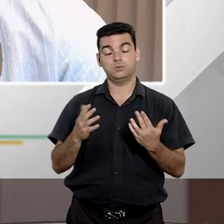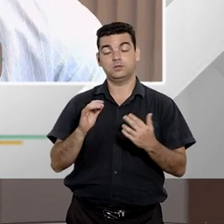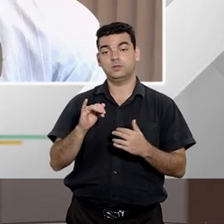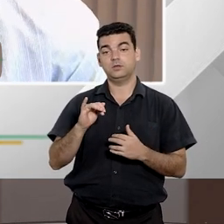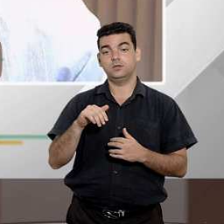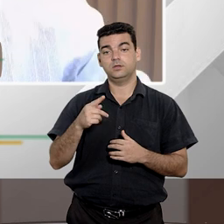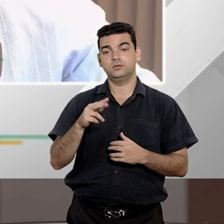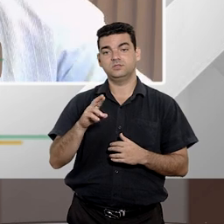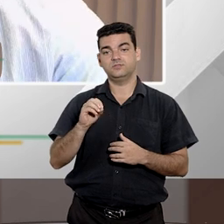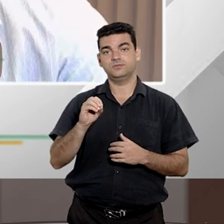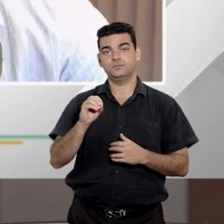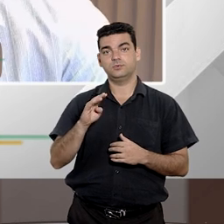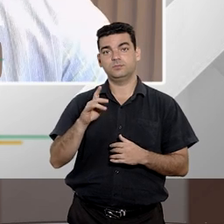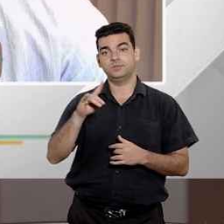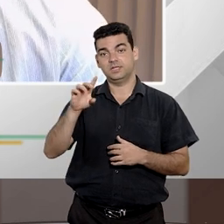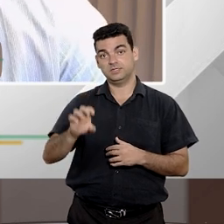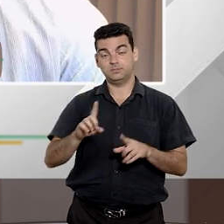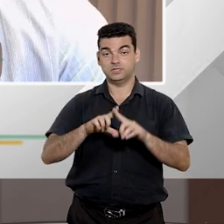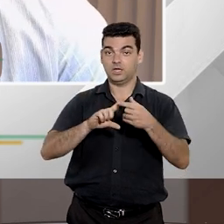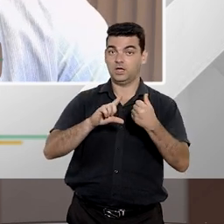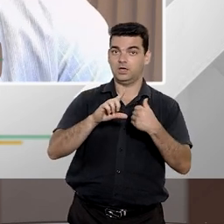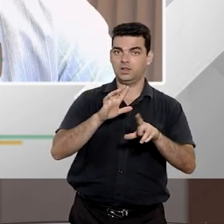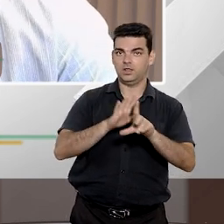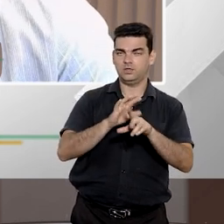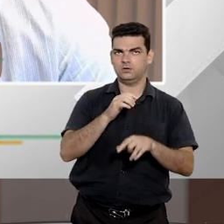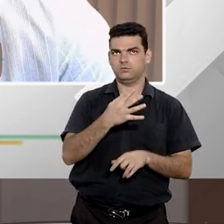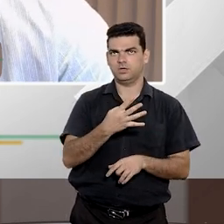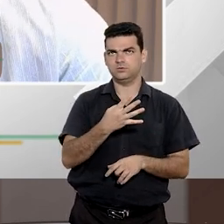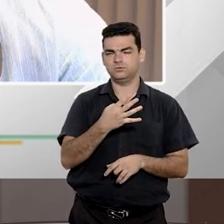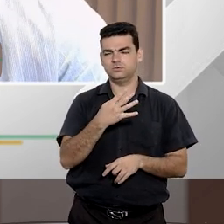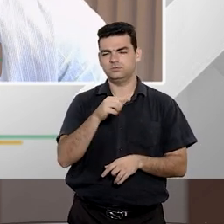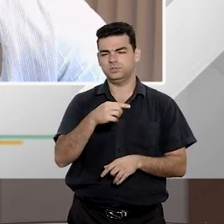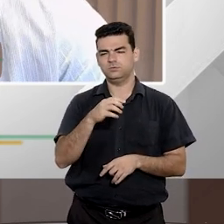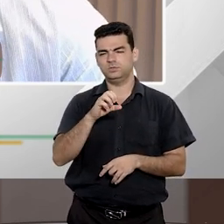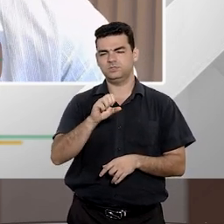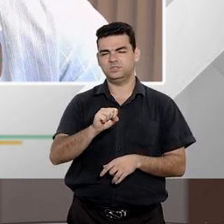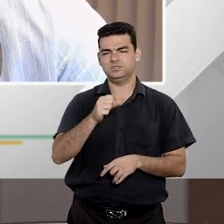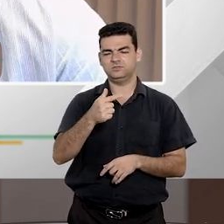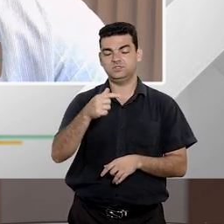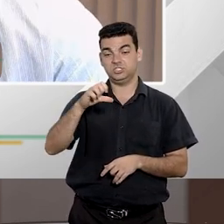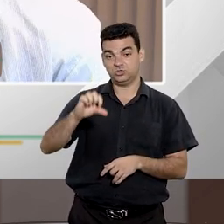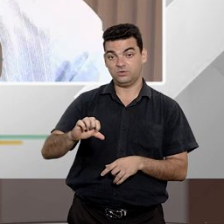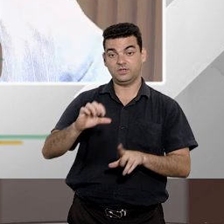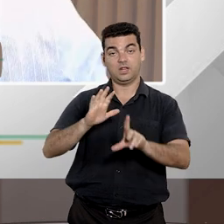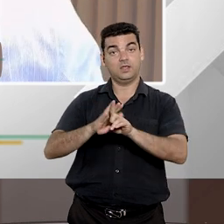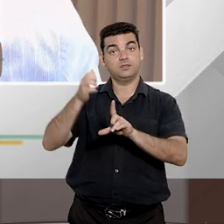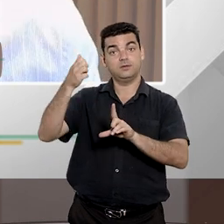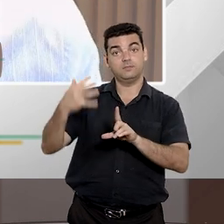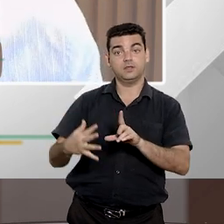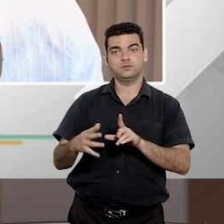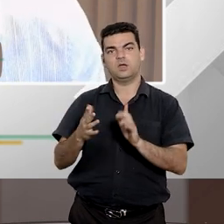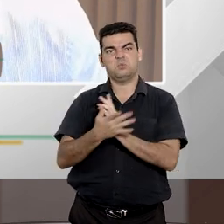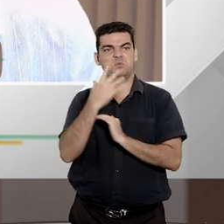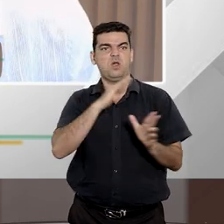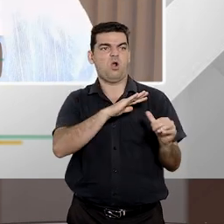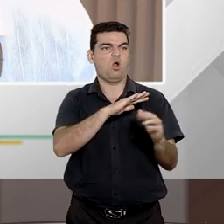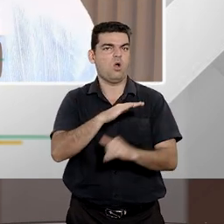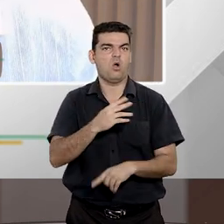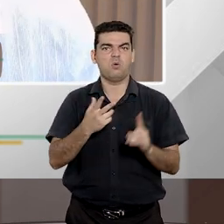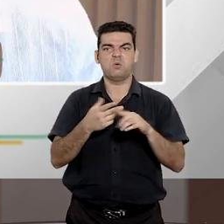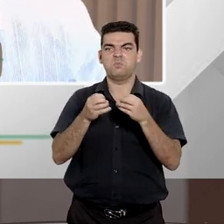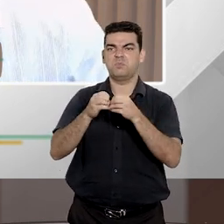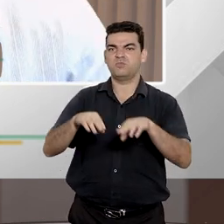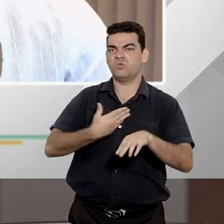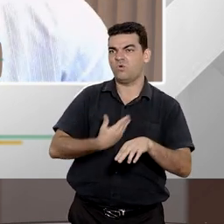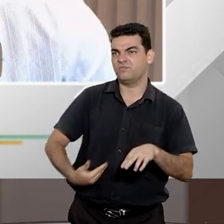administrativa e a lei 8.429 que é a lei que define os atos por improbidade administrativa, seja por enriquecimento vícito, dano